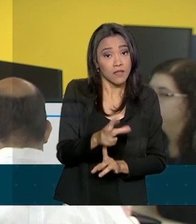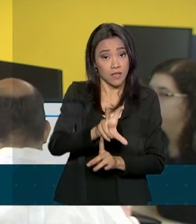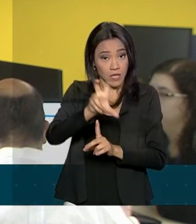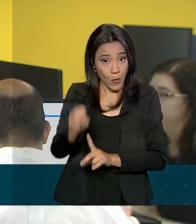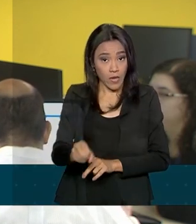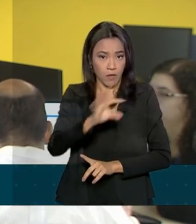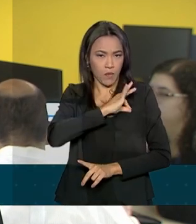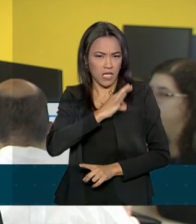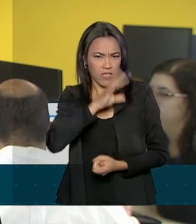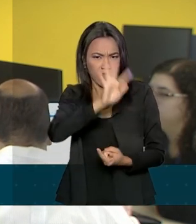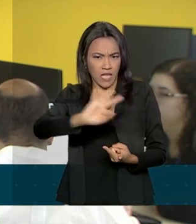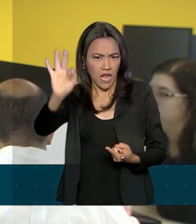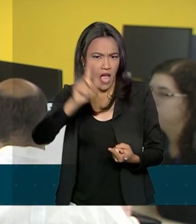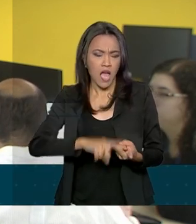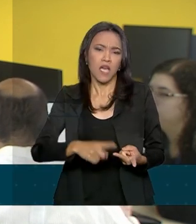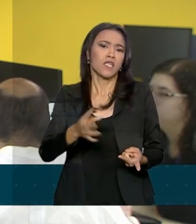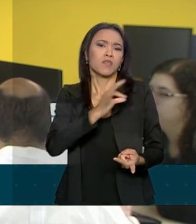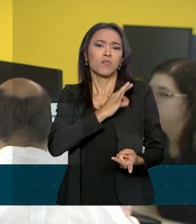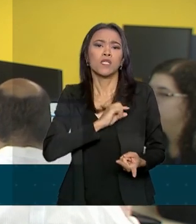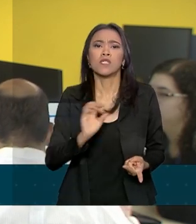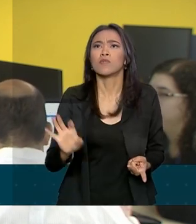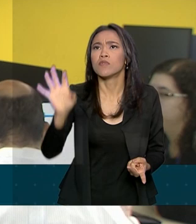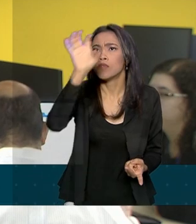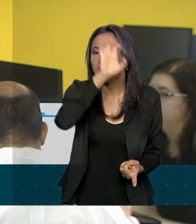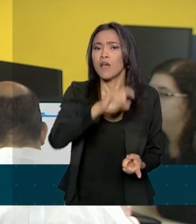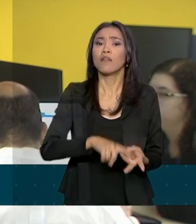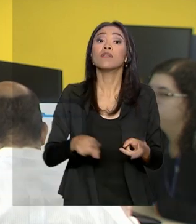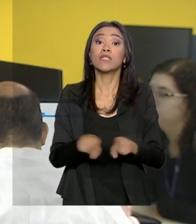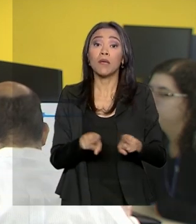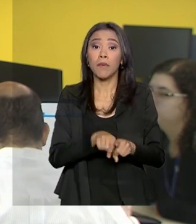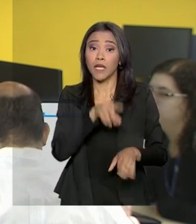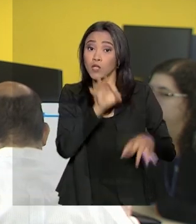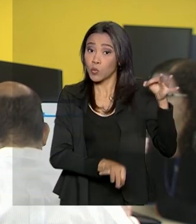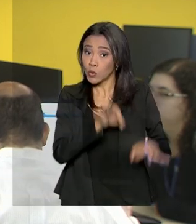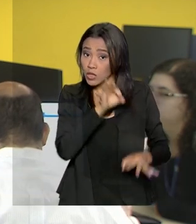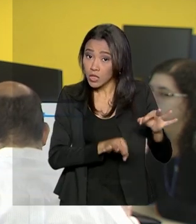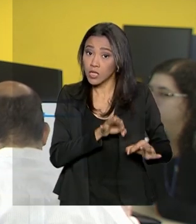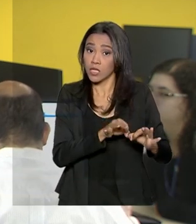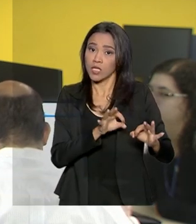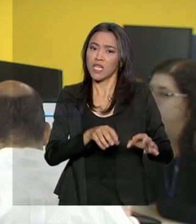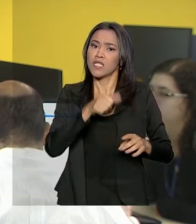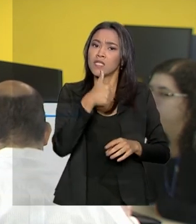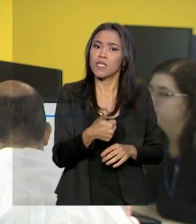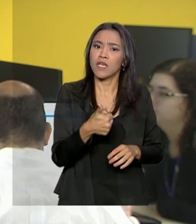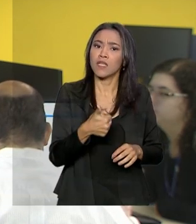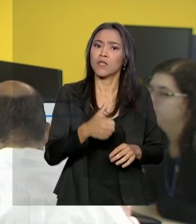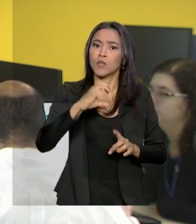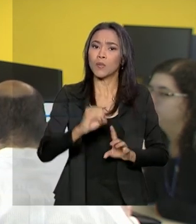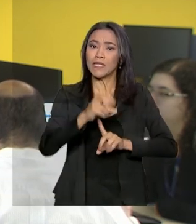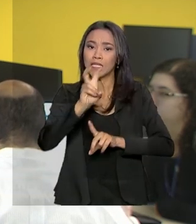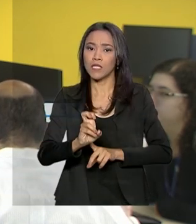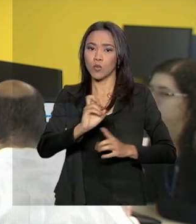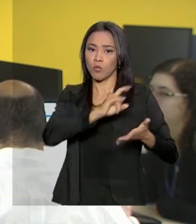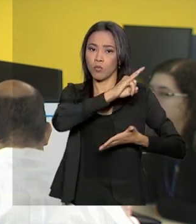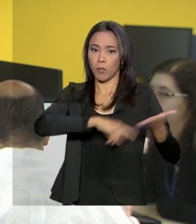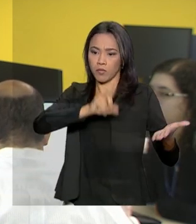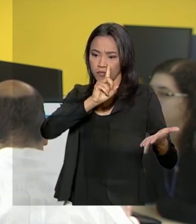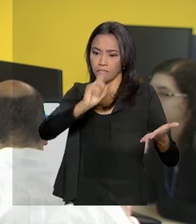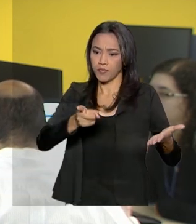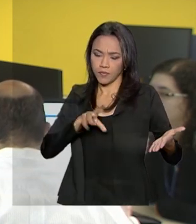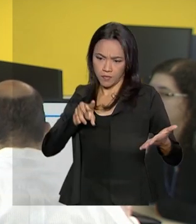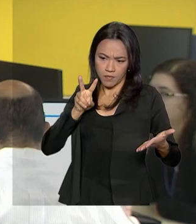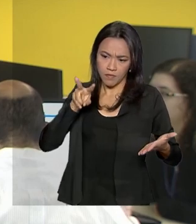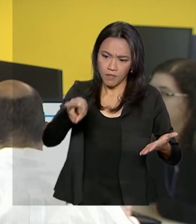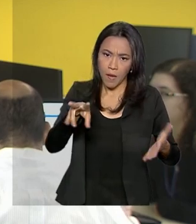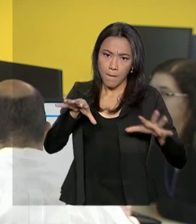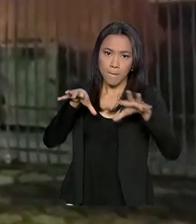policiais federais, policiais civis e integrantes da Justiça, que estão cumprindo 105 ordens. São mandados de busca e apreensão de